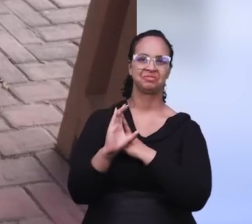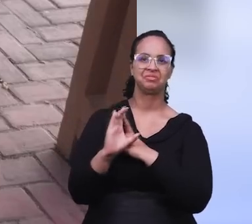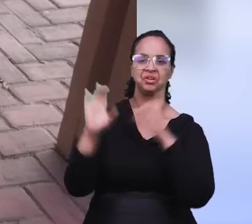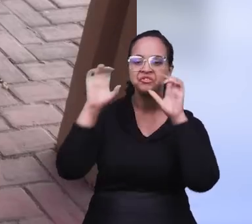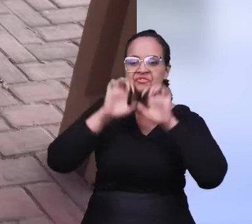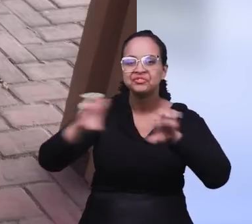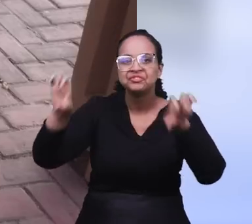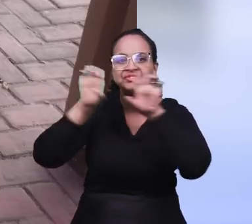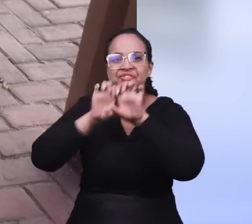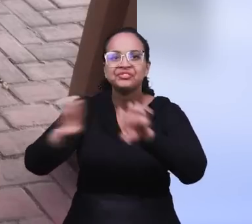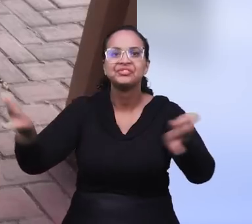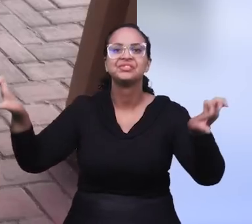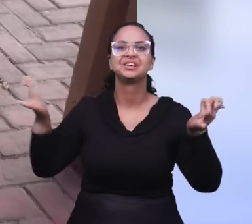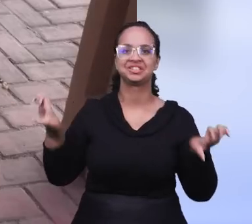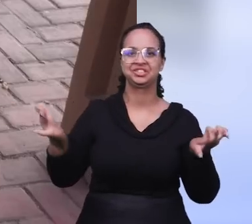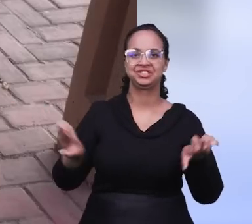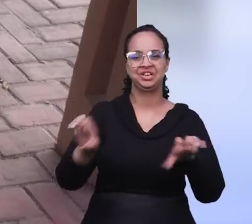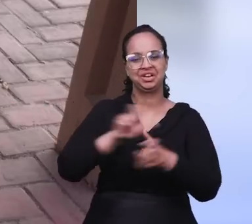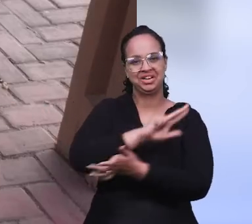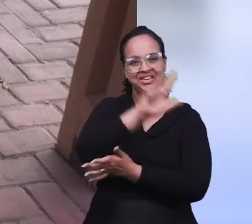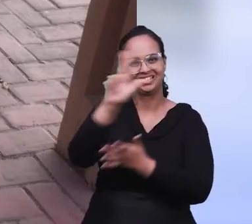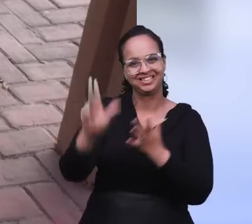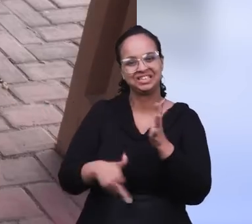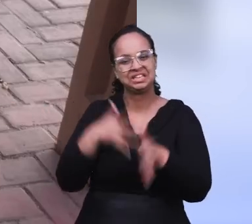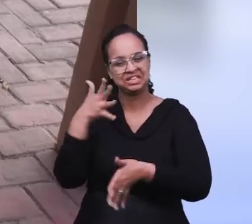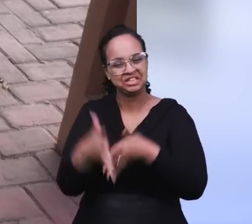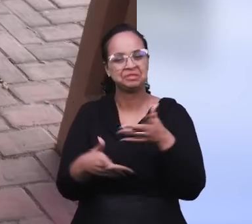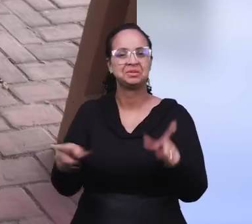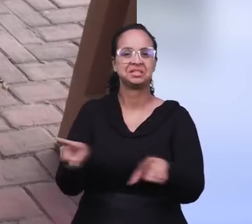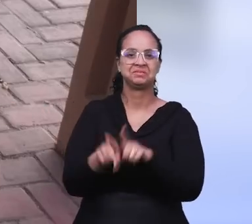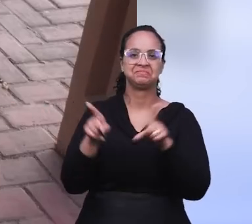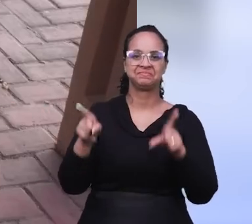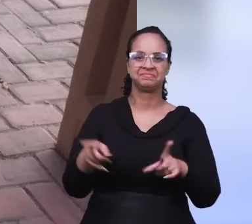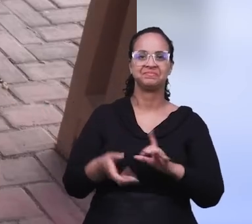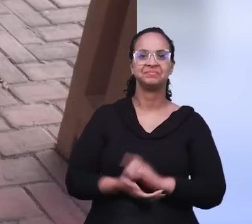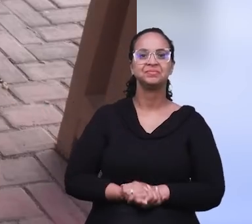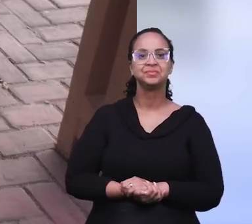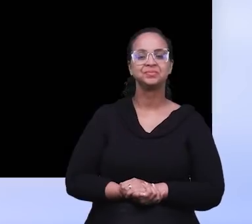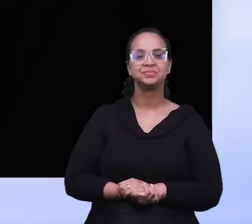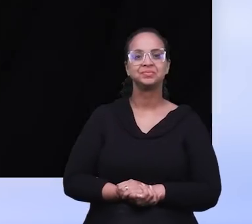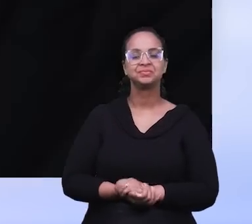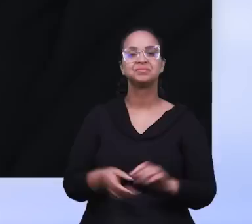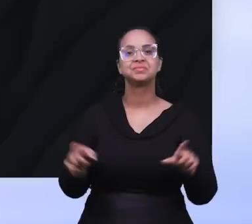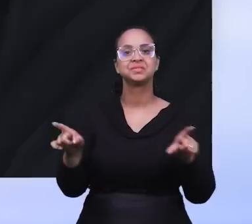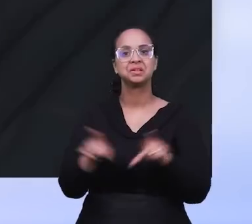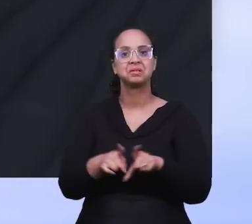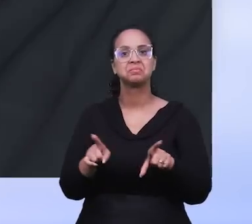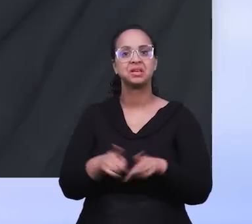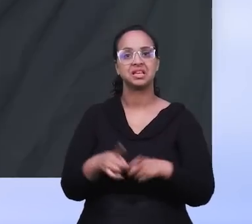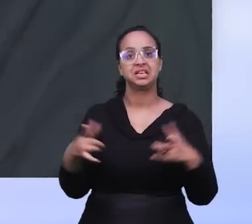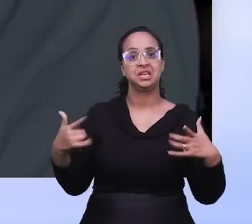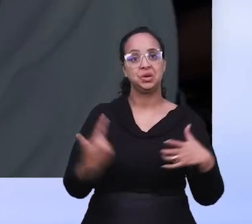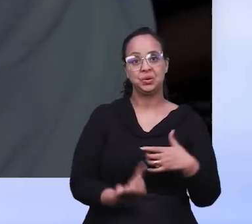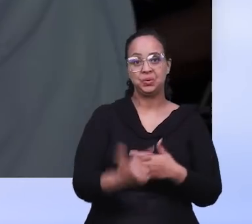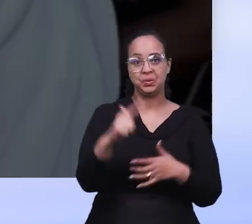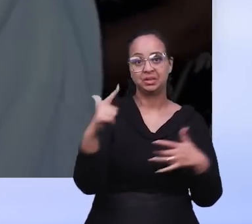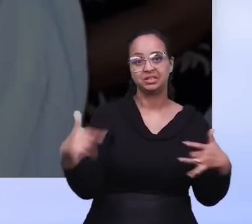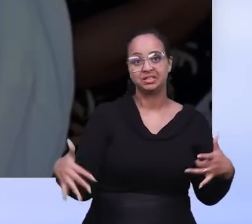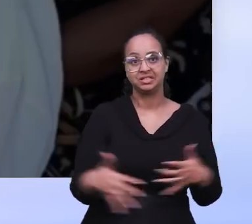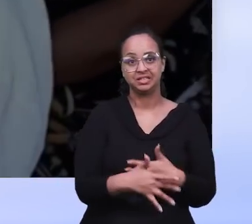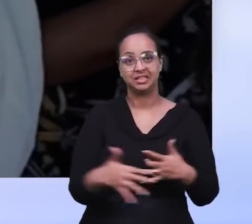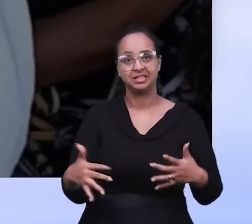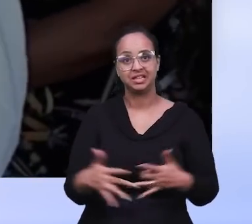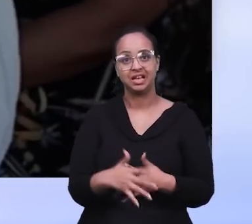É o Evangelho sendo proclamado em todas as línguas a toda criatura. E na cidade de Caruaru, os irmãos